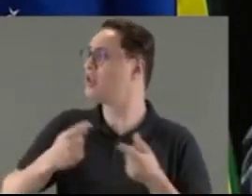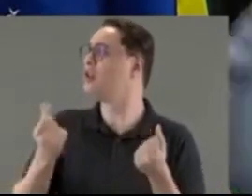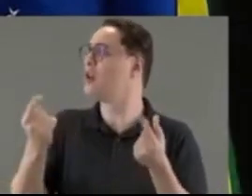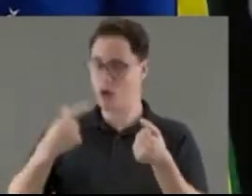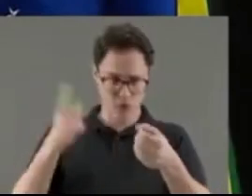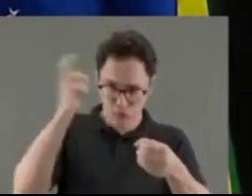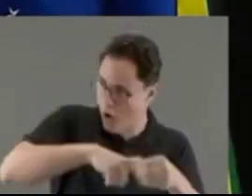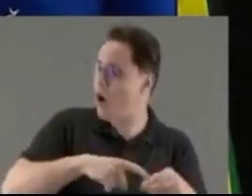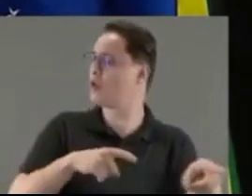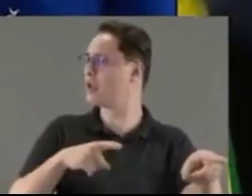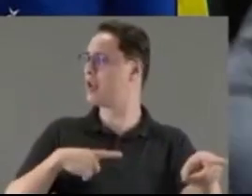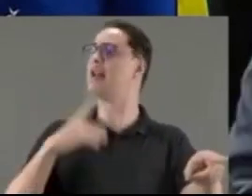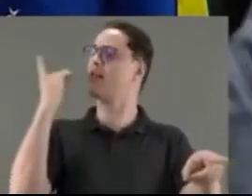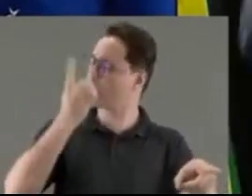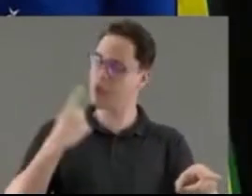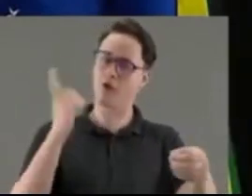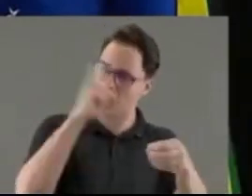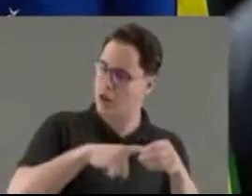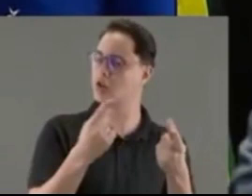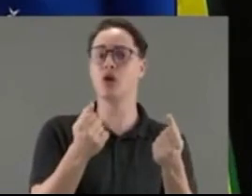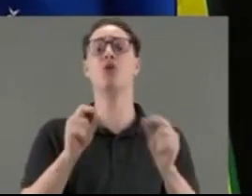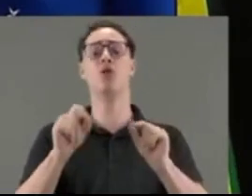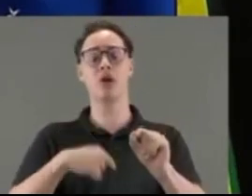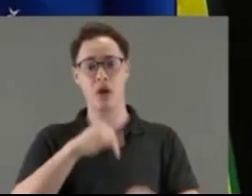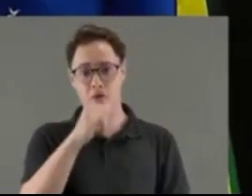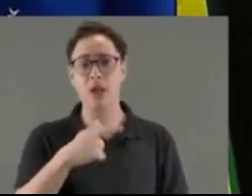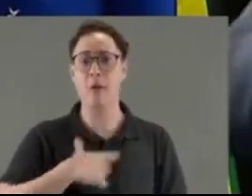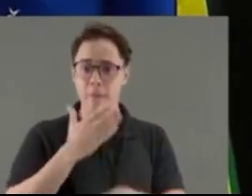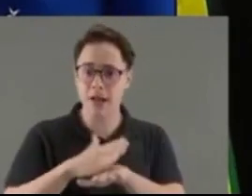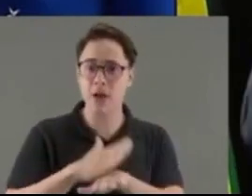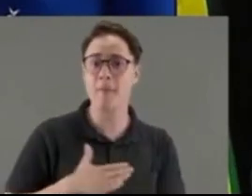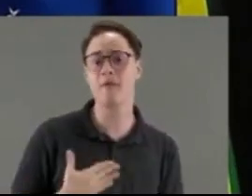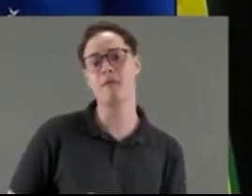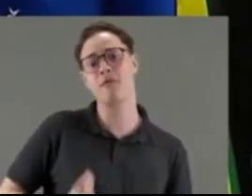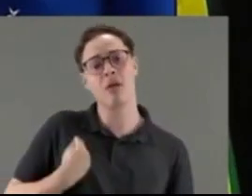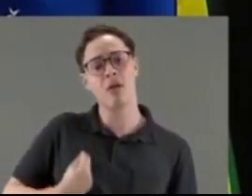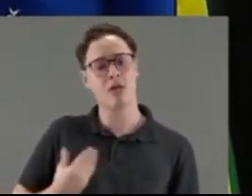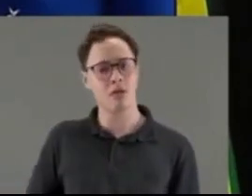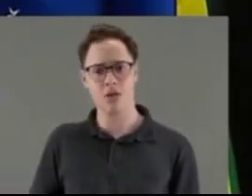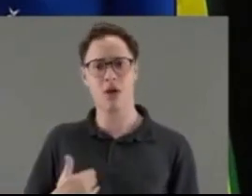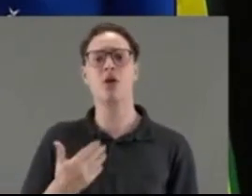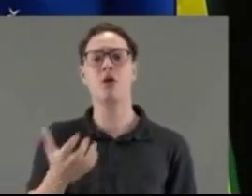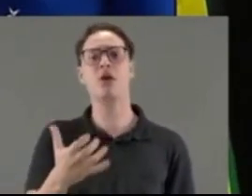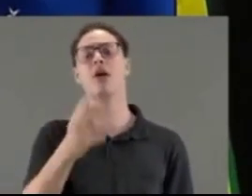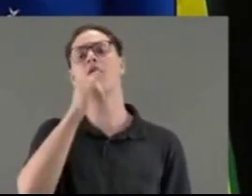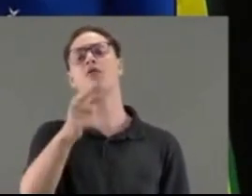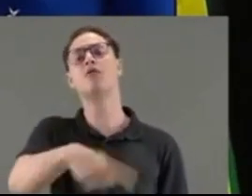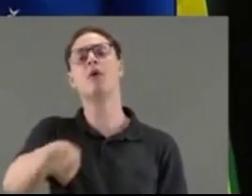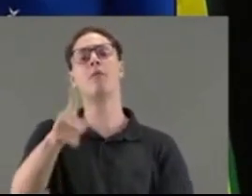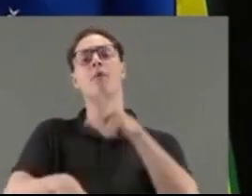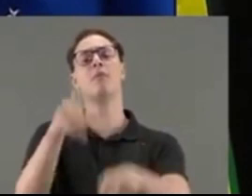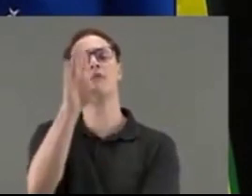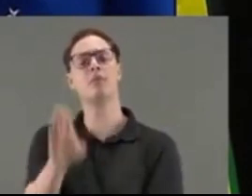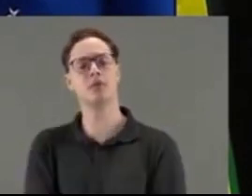devolvia dinheiro. Como senador, devolvo dinheiro. O que eu falo, eu pratico. O que eu falo, eu pratico. E eu quero só falar aqui para toda a população